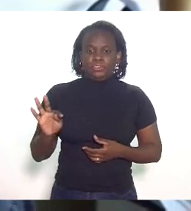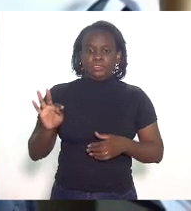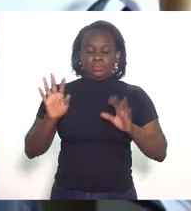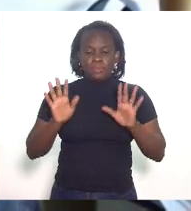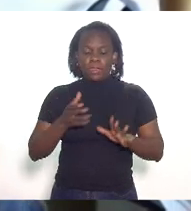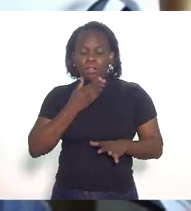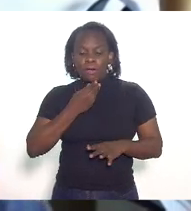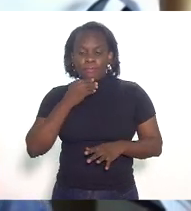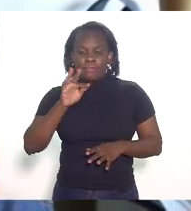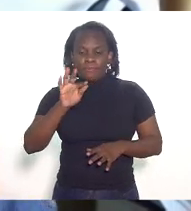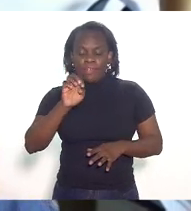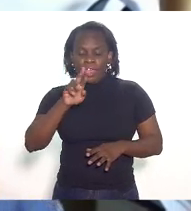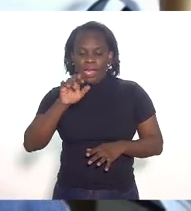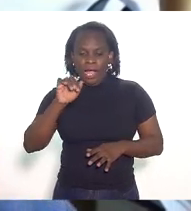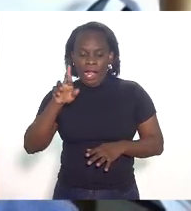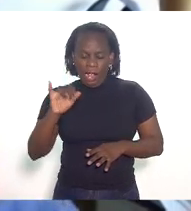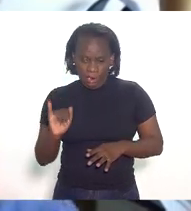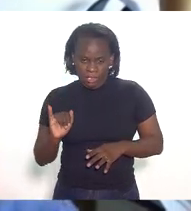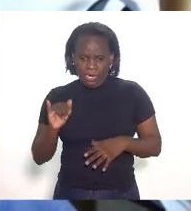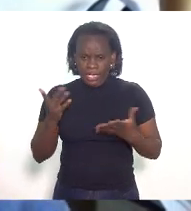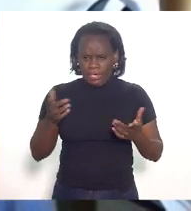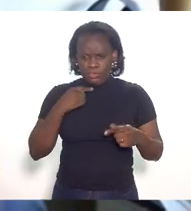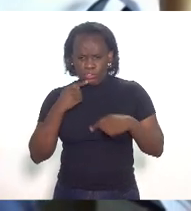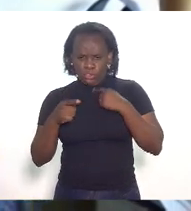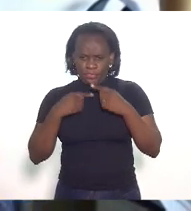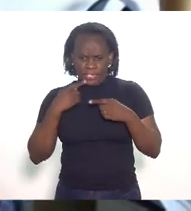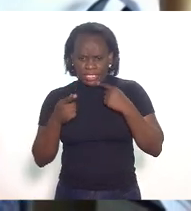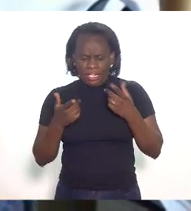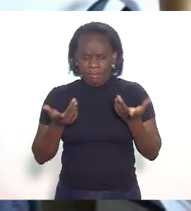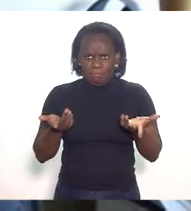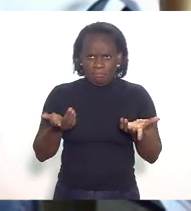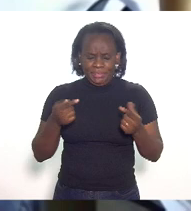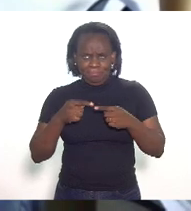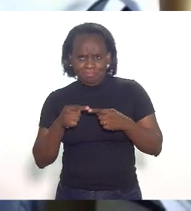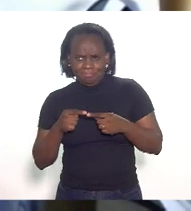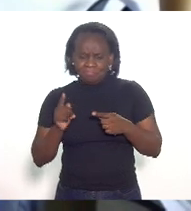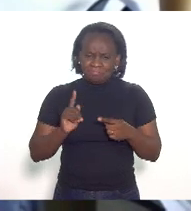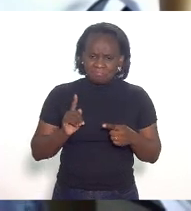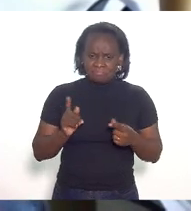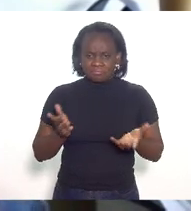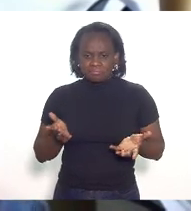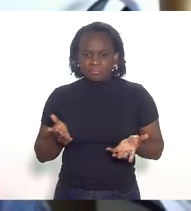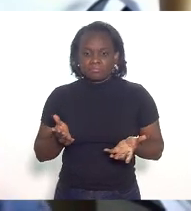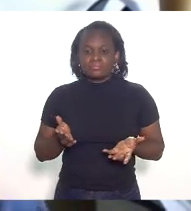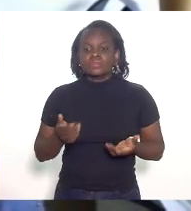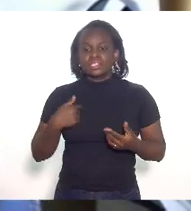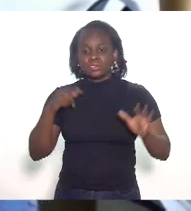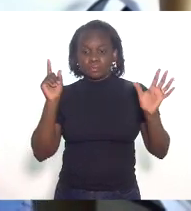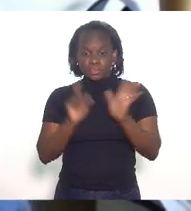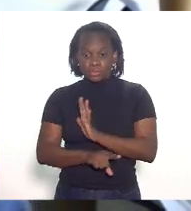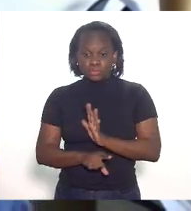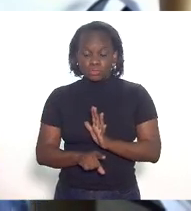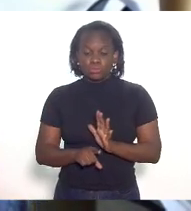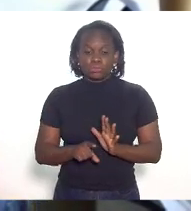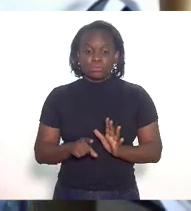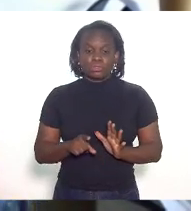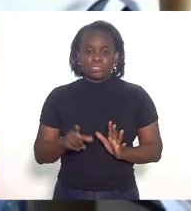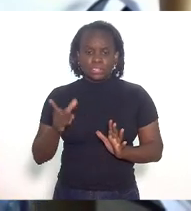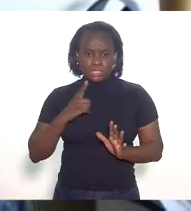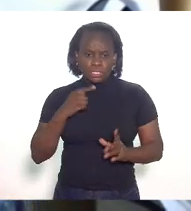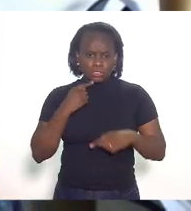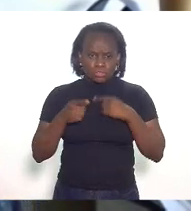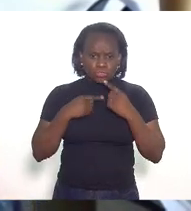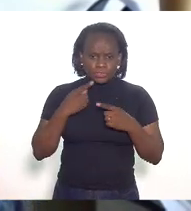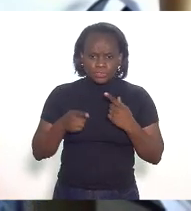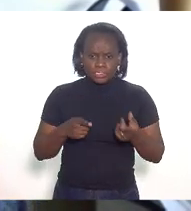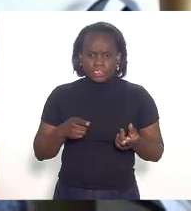Ferrari ficou em dúvida com a relação com essa relação eu pergunto se há dúvida